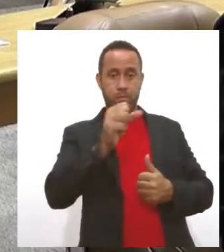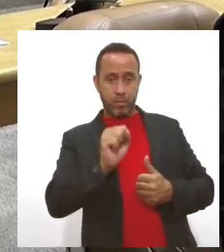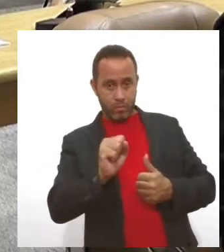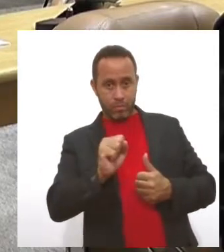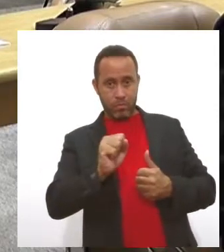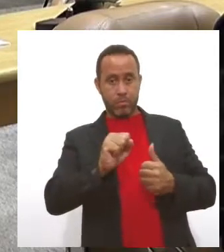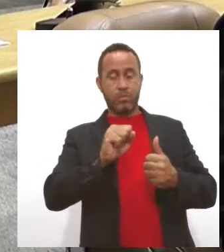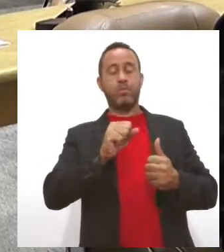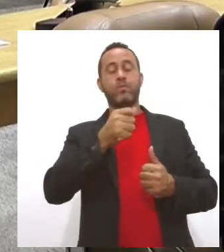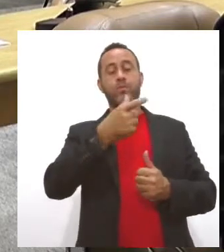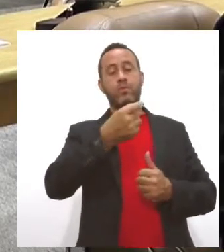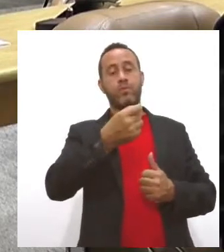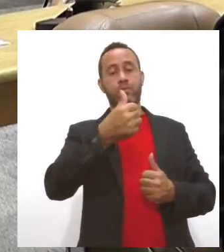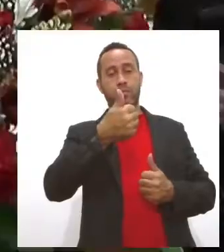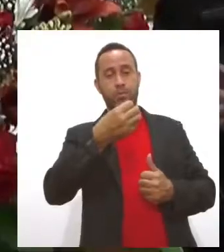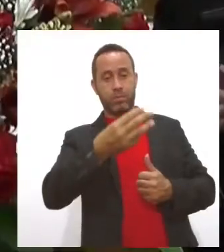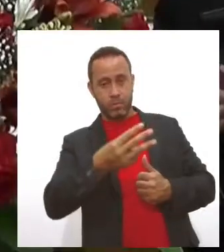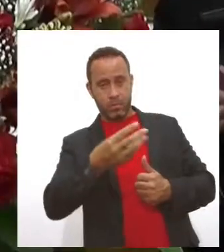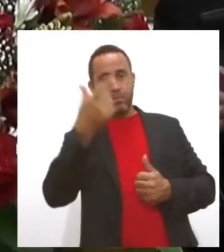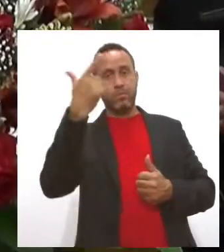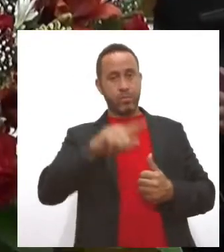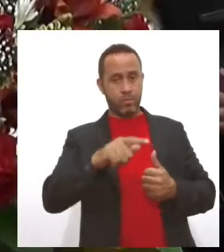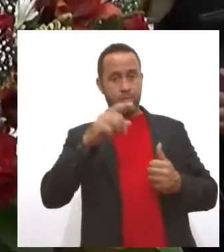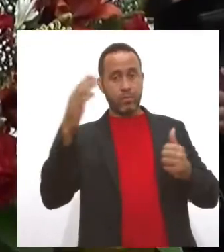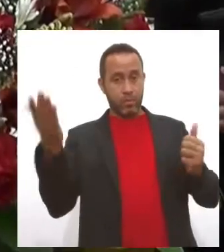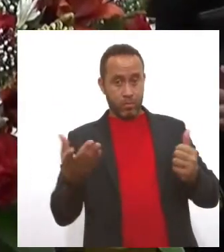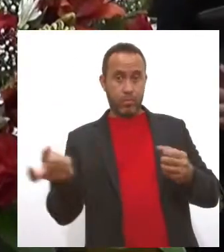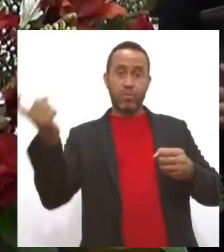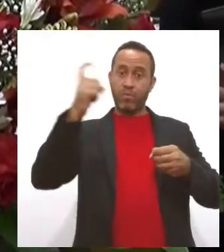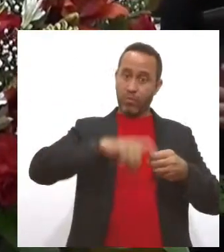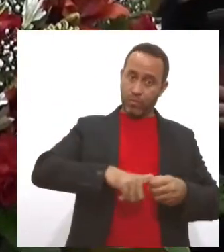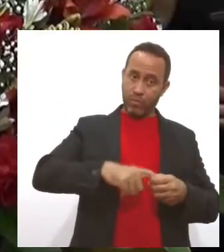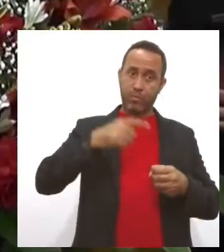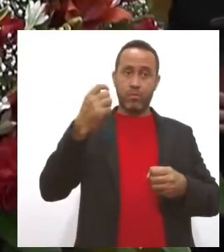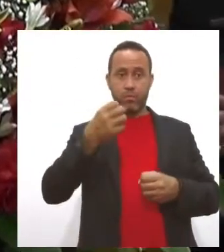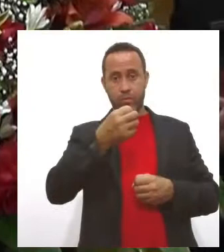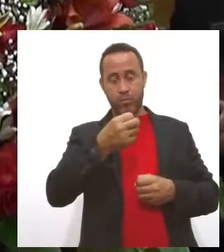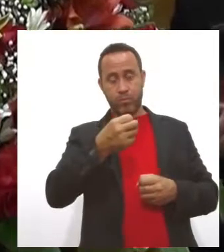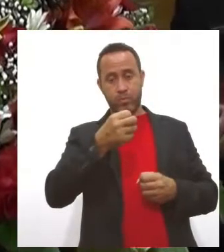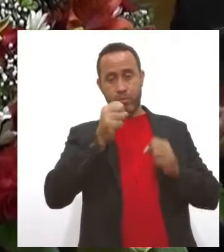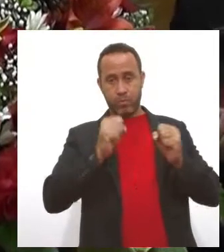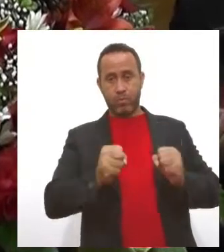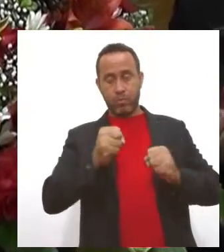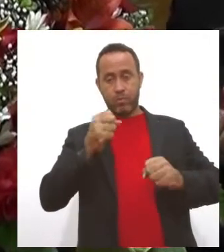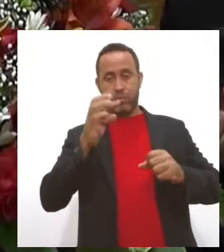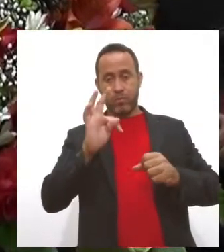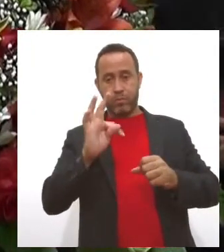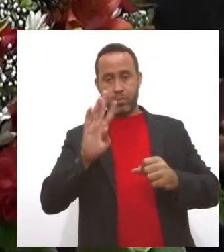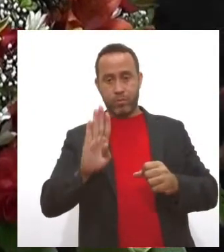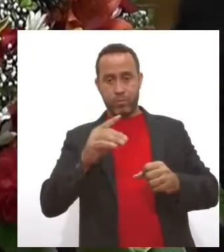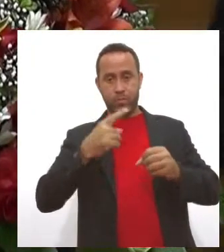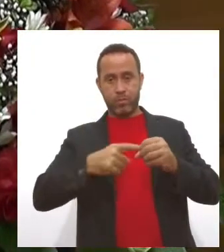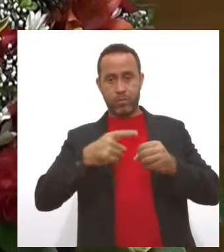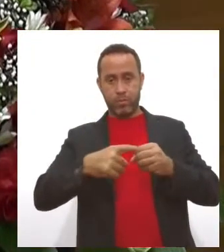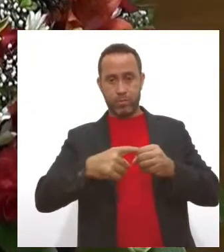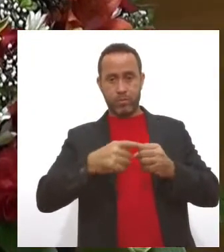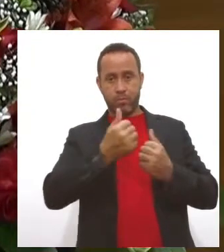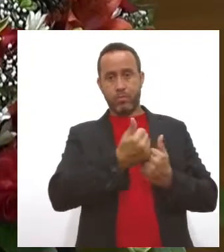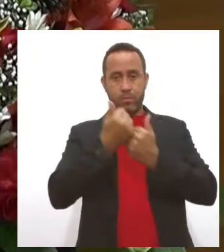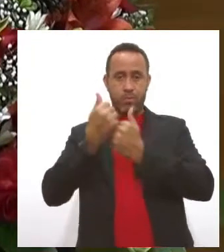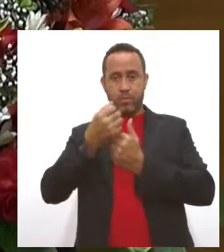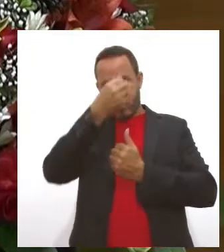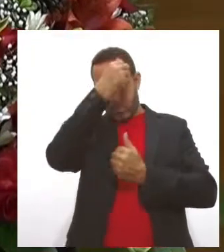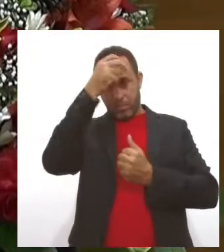2013 foi reeleito. Agora foi reconduzido ao Poder Executivo de Tobias Barreto, ao lado do vice-prefeito